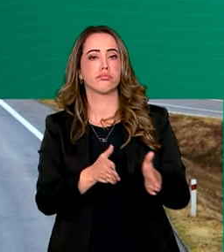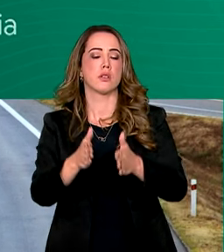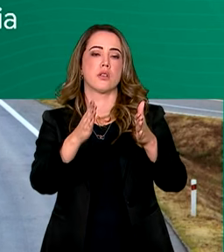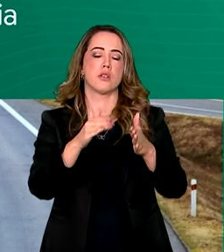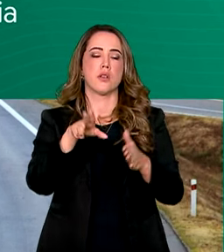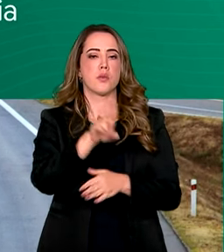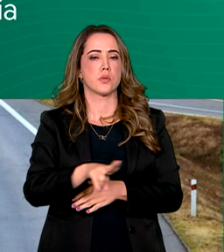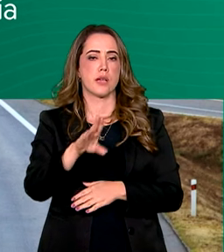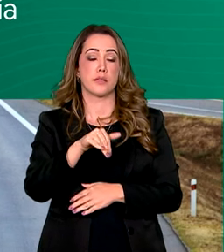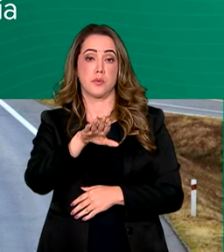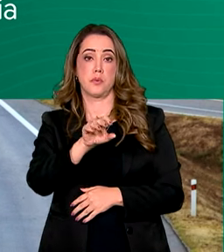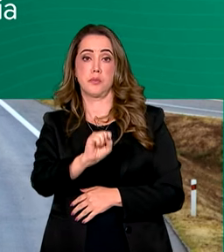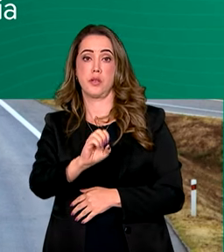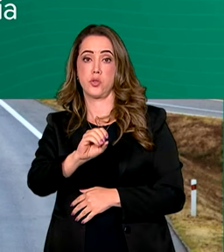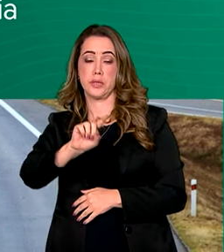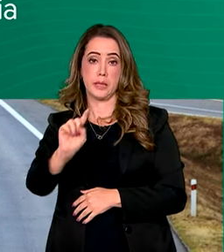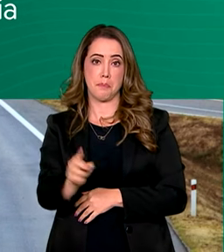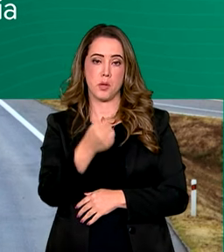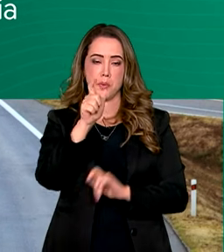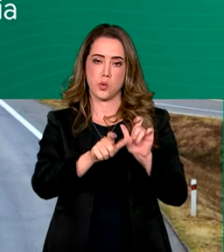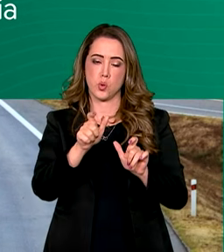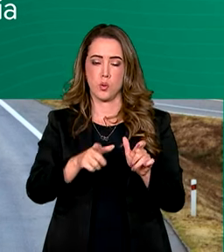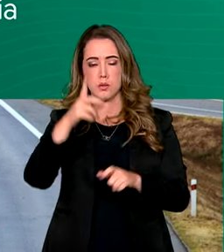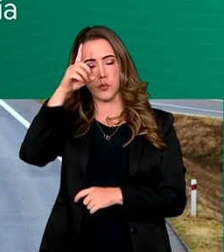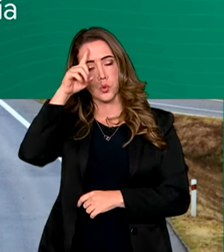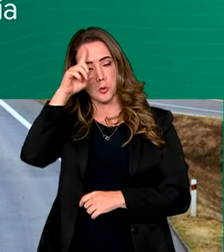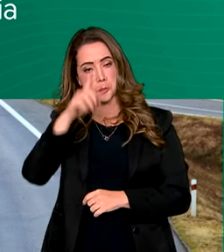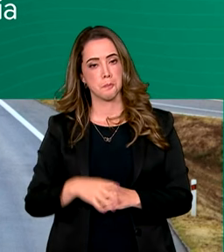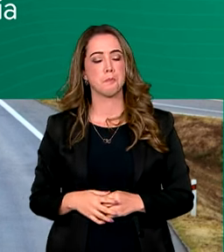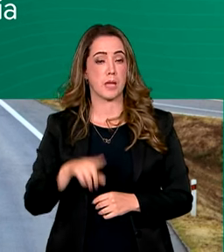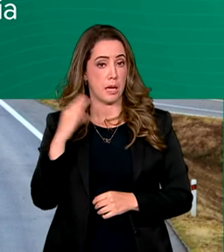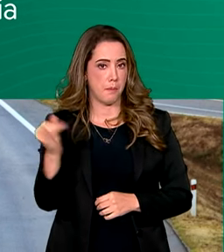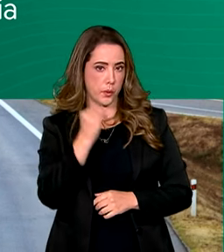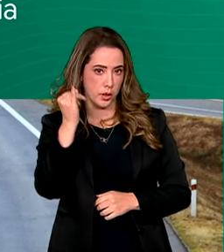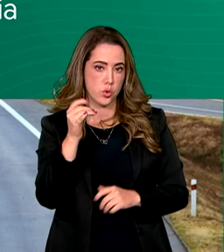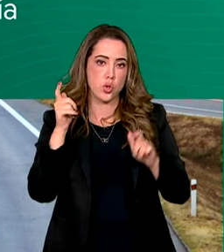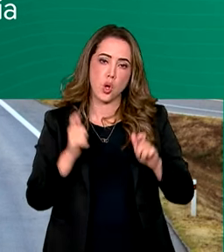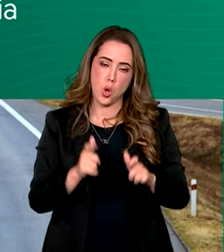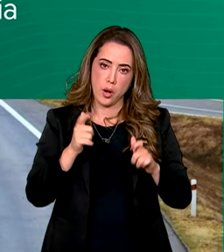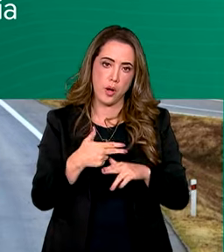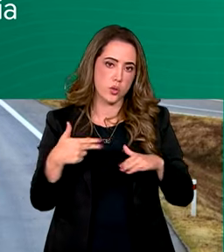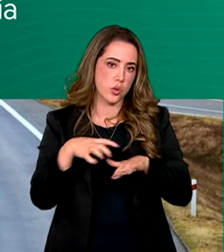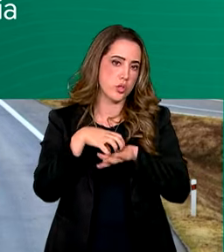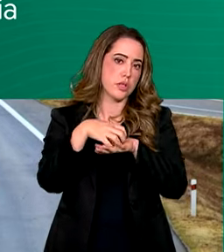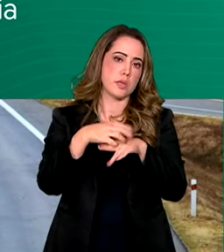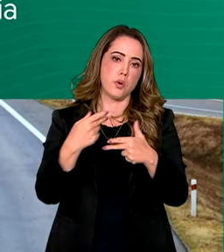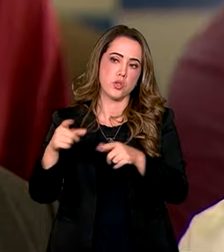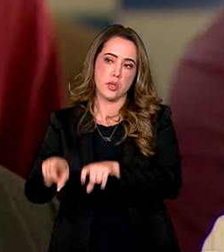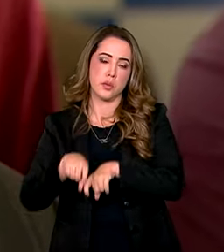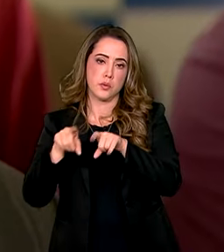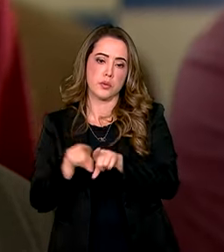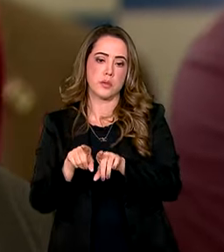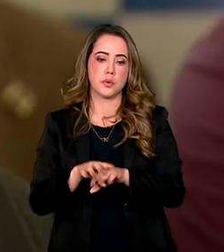mais de 80 mil motoristas por dia, além de ser uma importante via de escoamento de produtos agropecuários.